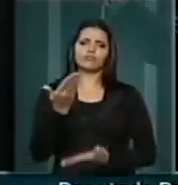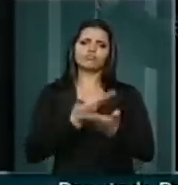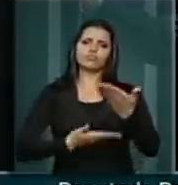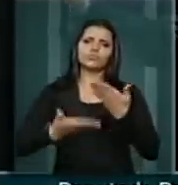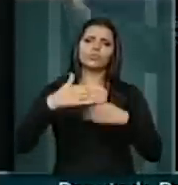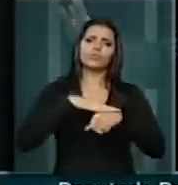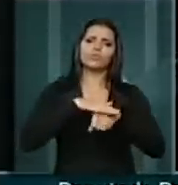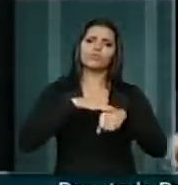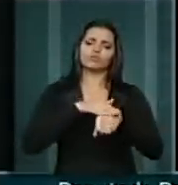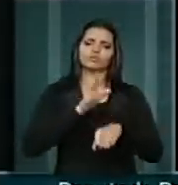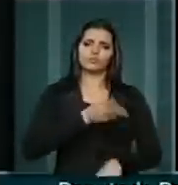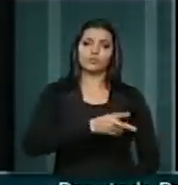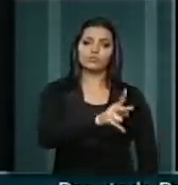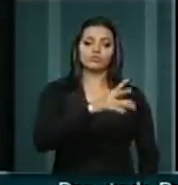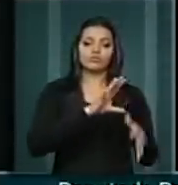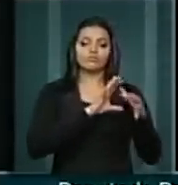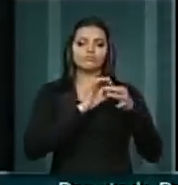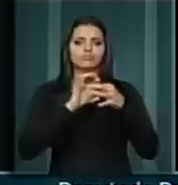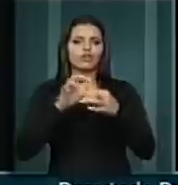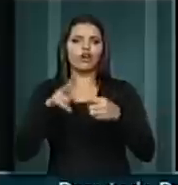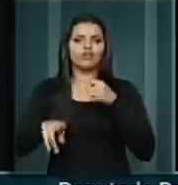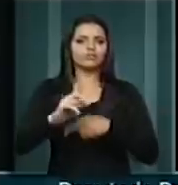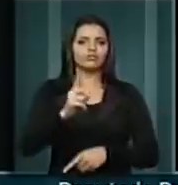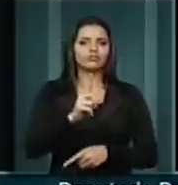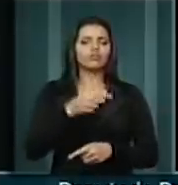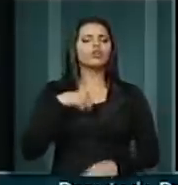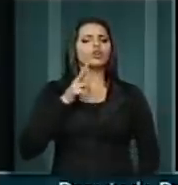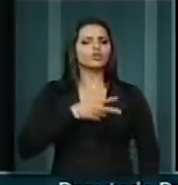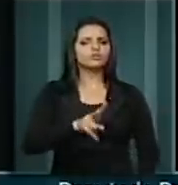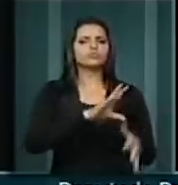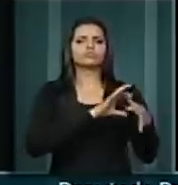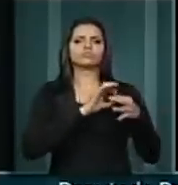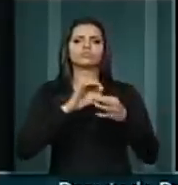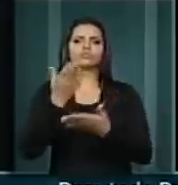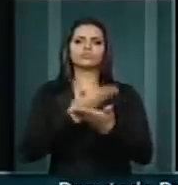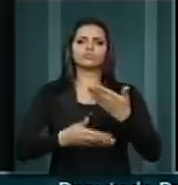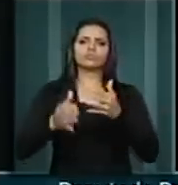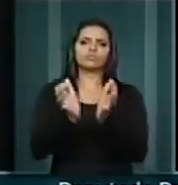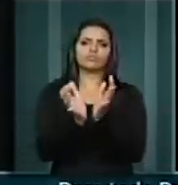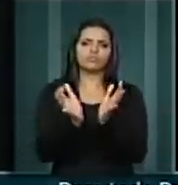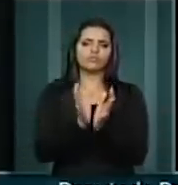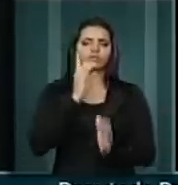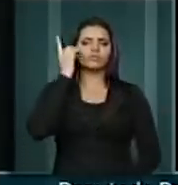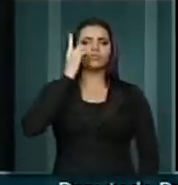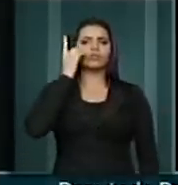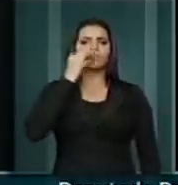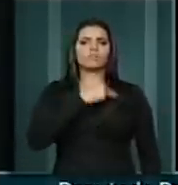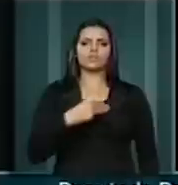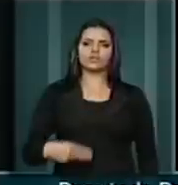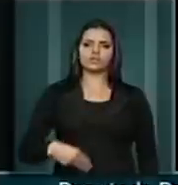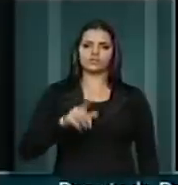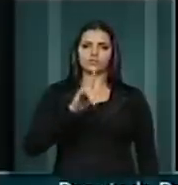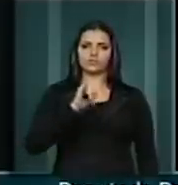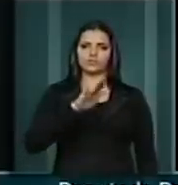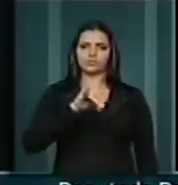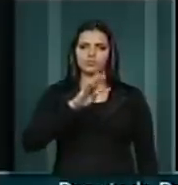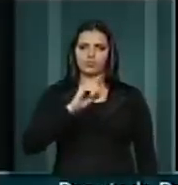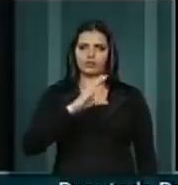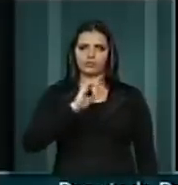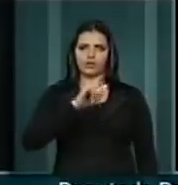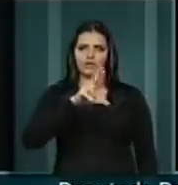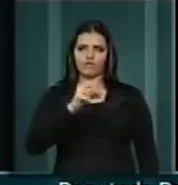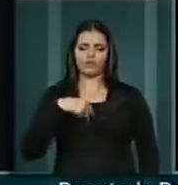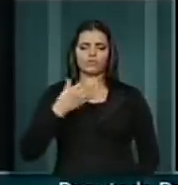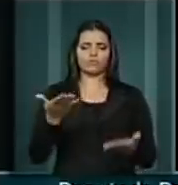diálogo e a continuidade do diálogo da comunidade evangélica, da bancada evangélica com o ministro Gilberto Carvalho. Eu falei hoje com